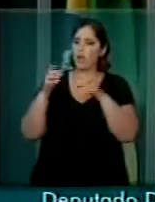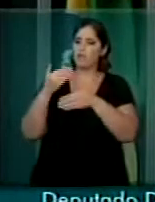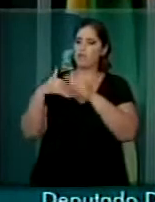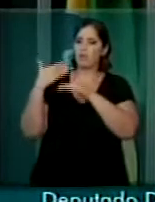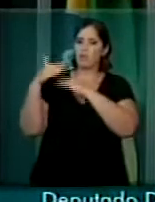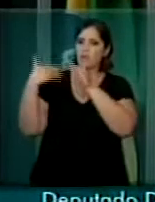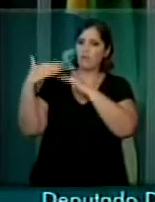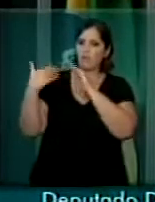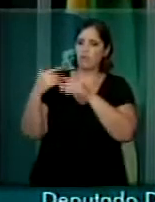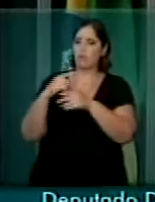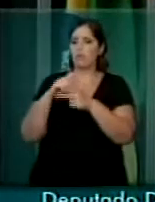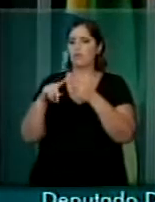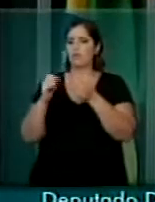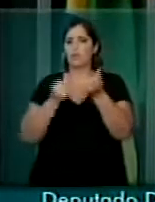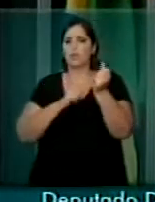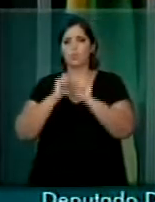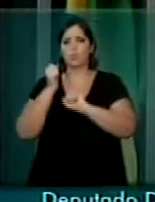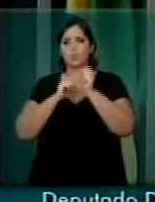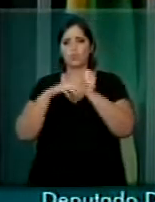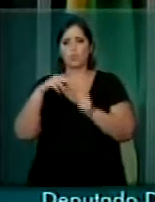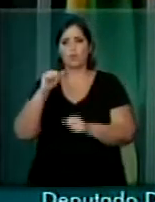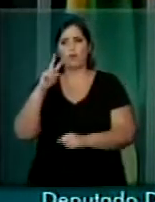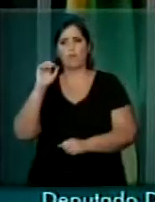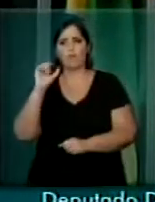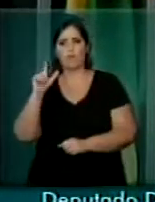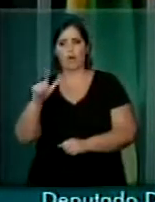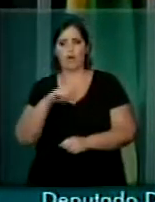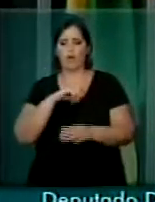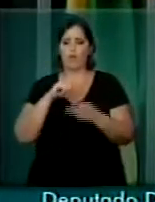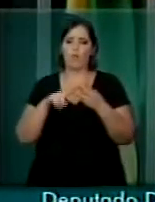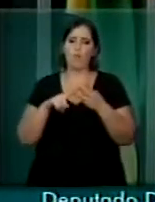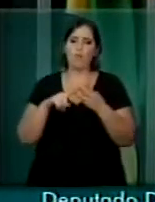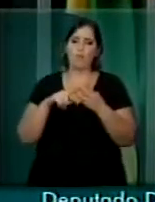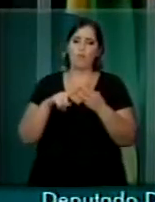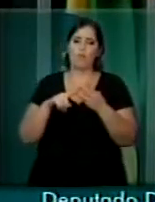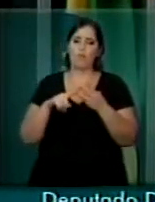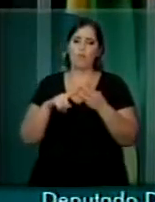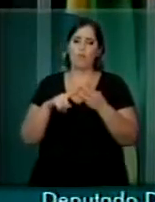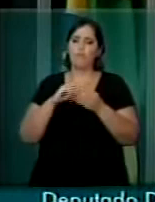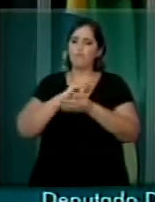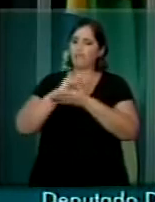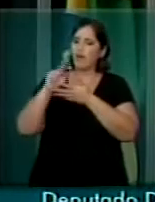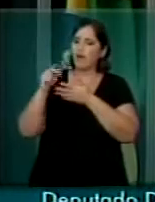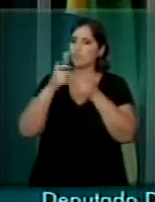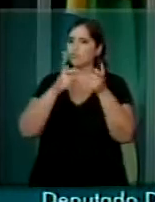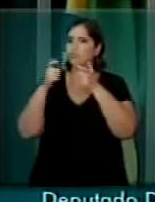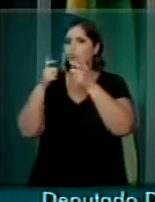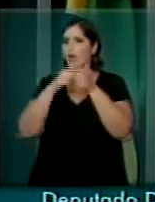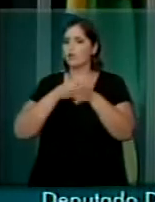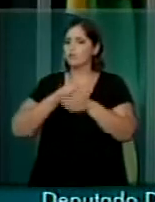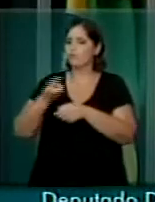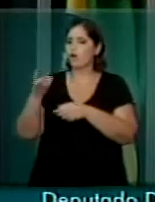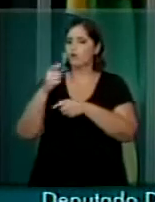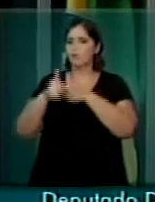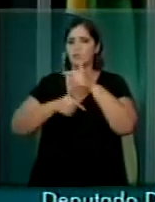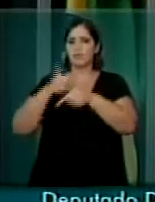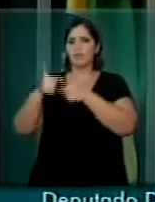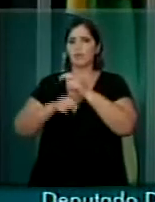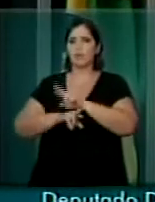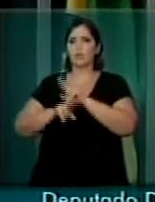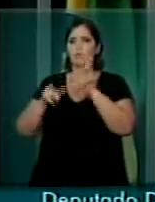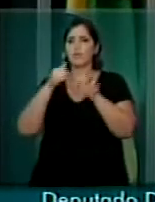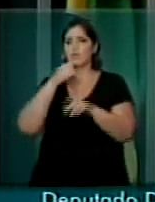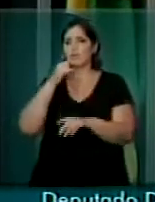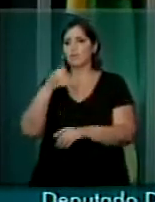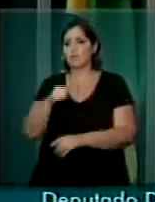desenvolvimento da indústria naval, na área do gás, em várias atividades na área